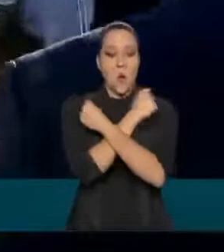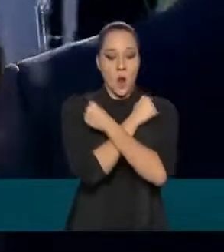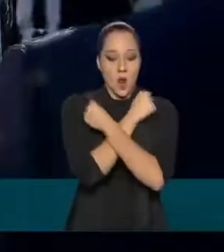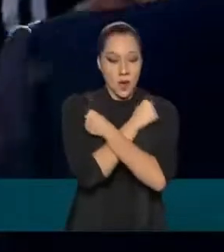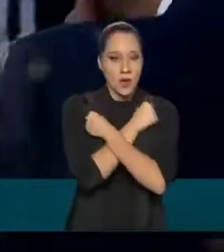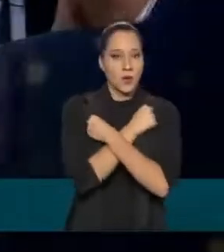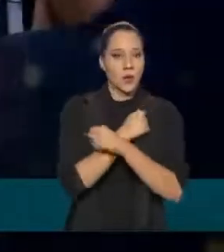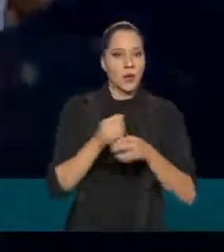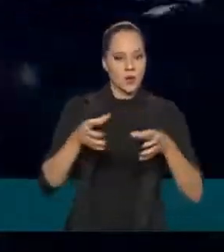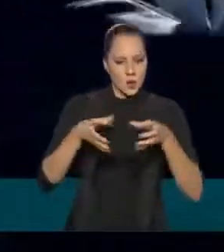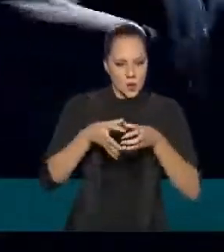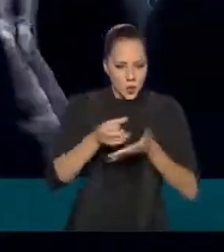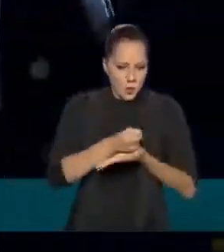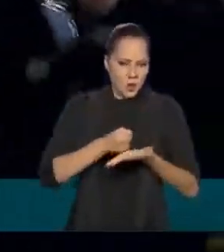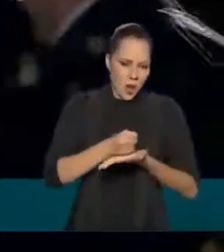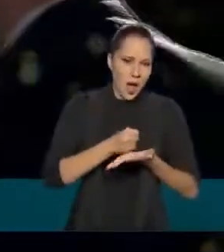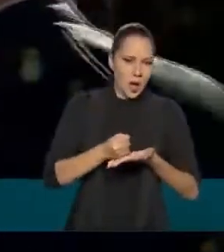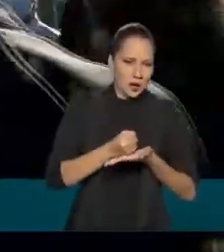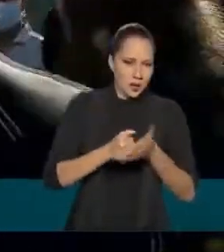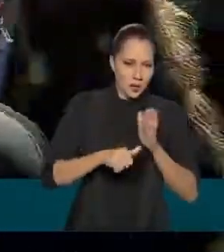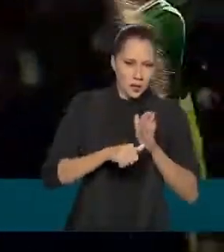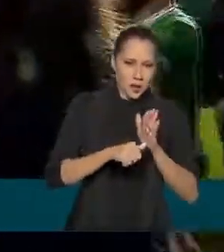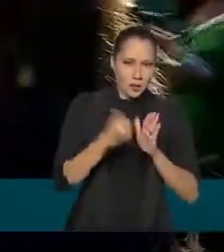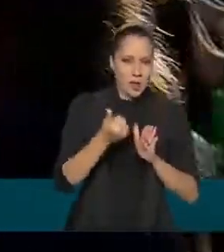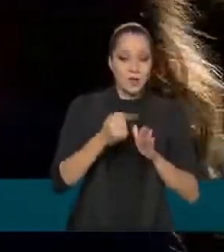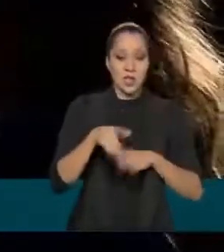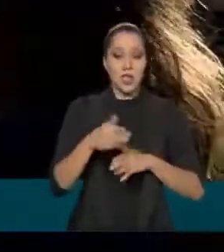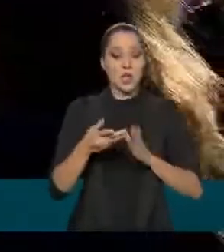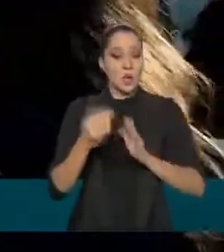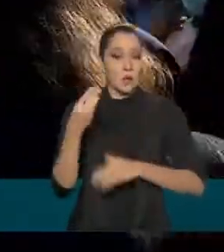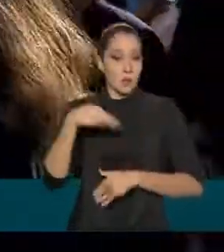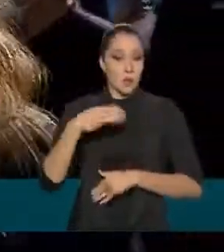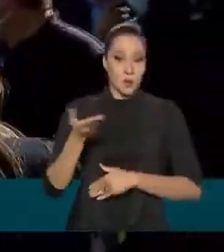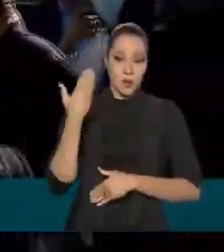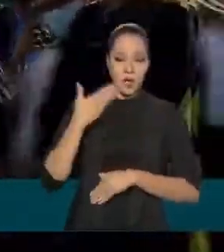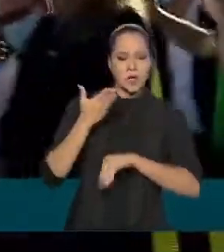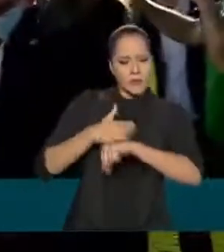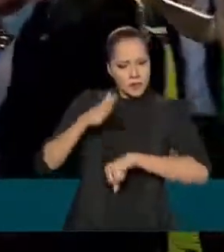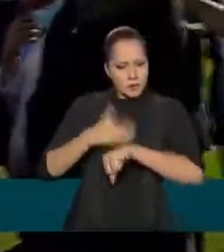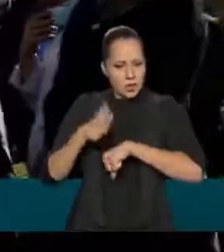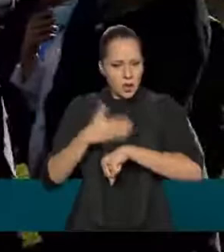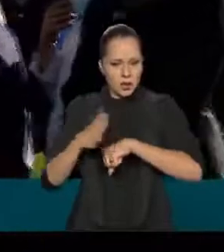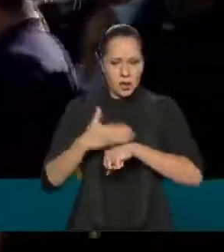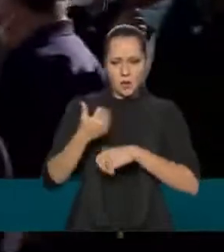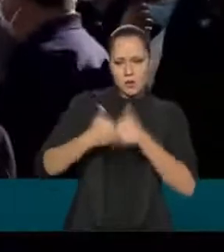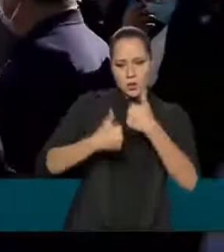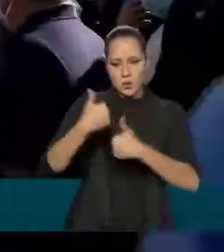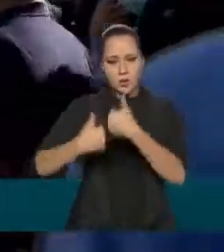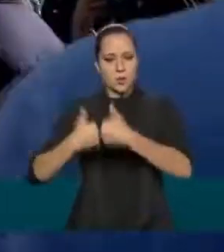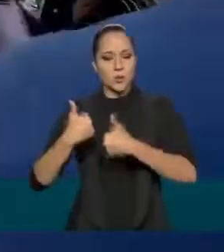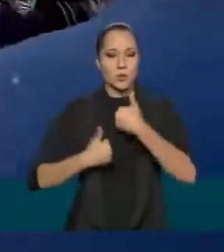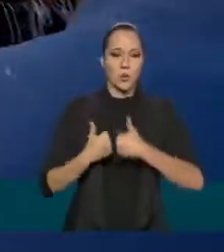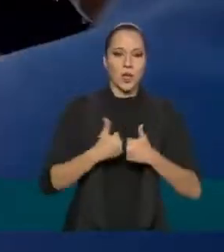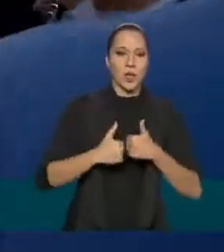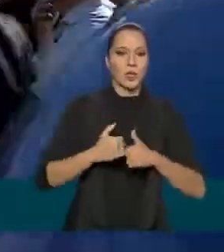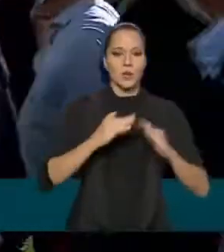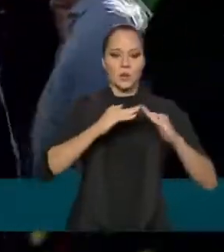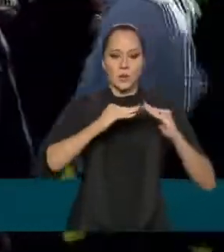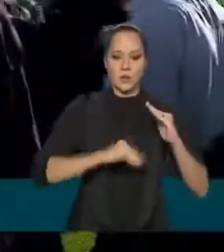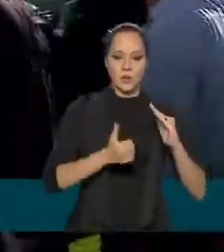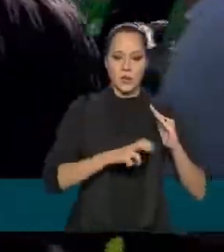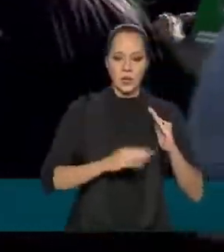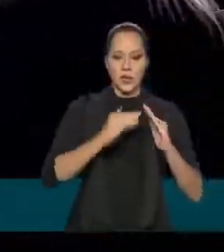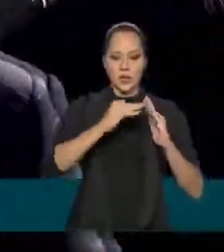equipes de base da Chapecoense, que minutos atrás faziam um treino nesse gramado. Jogadores do sub-15, sub